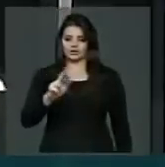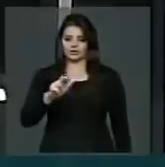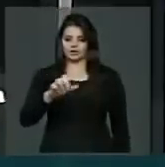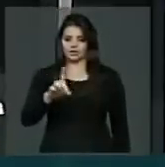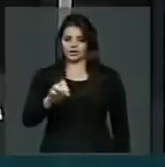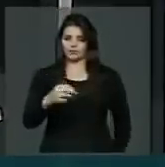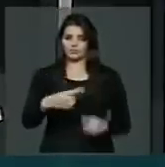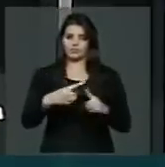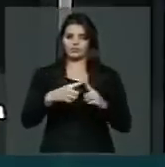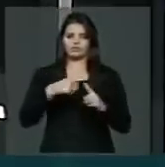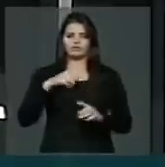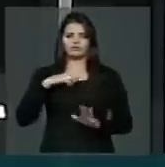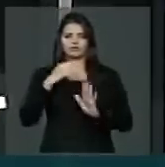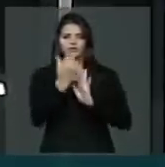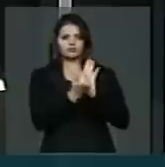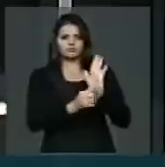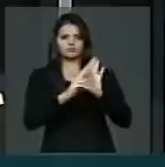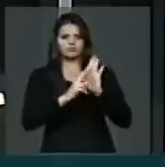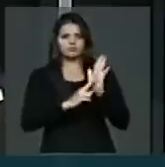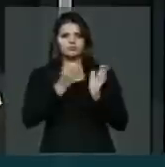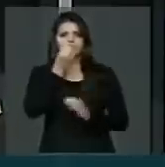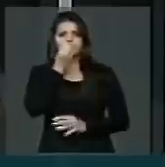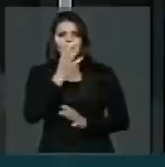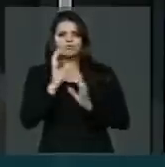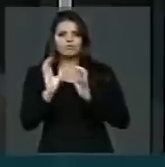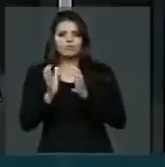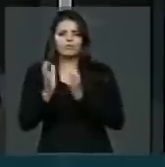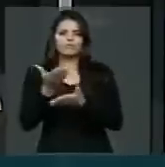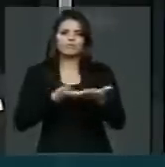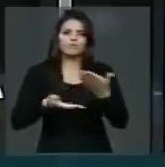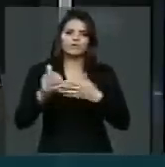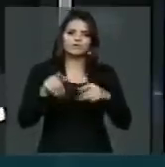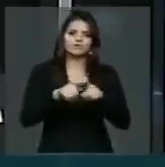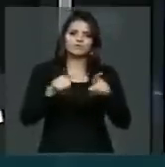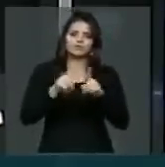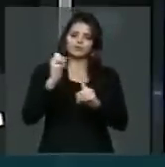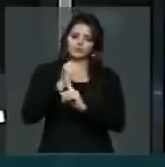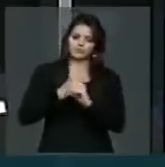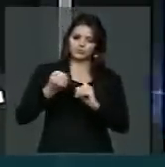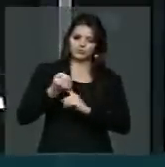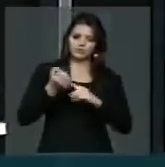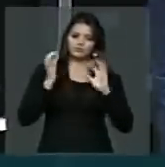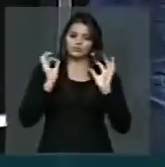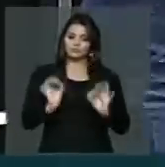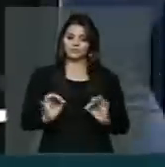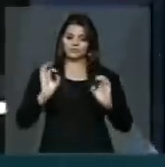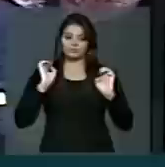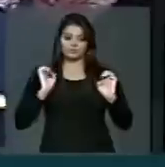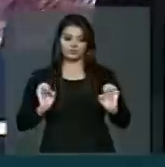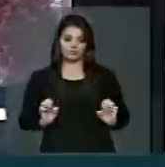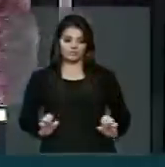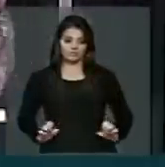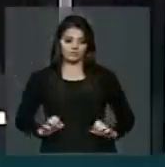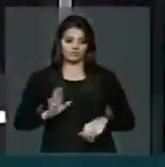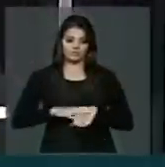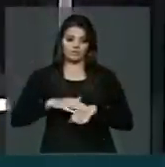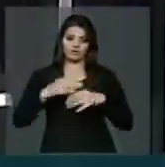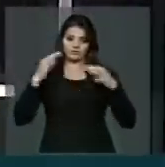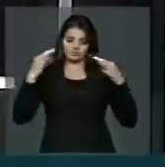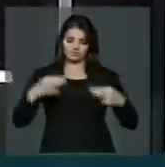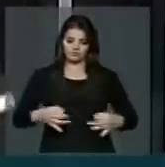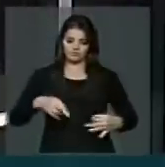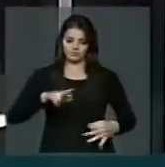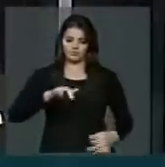boa convivência, princípios de uma sociedade mais justa, mais ética, mais moral,